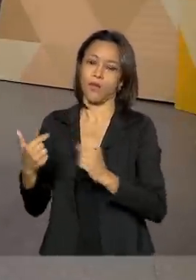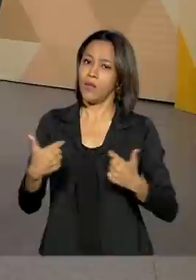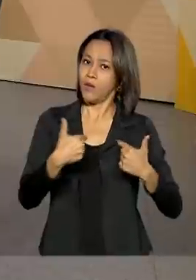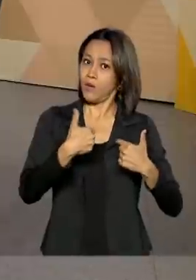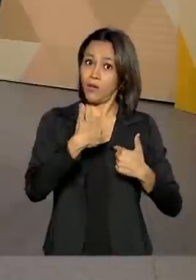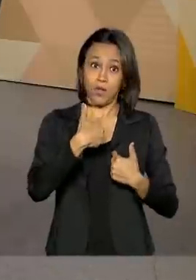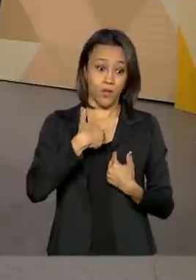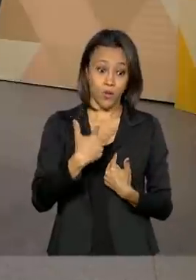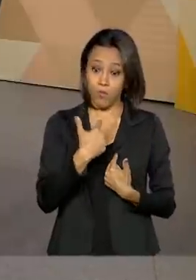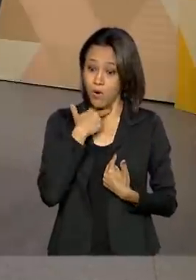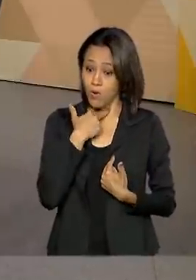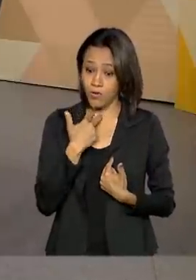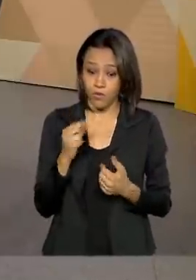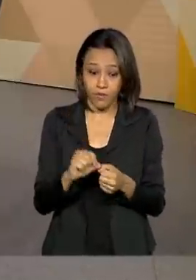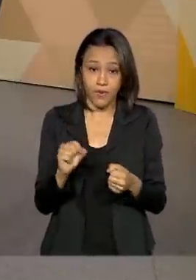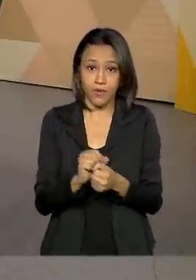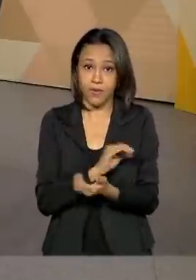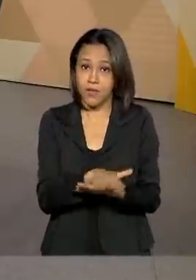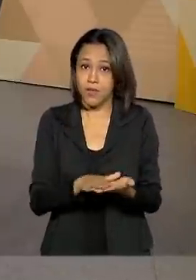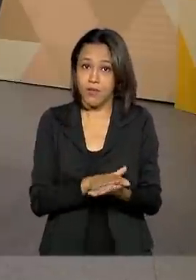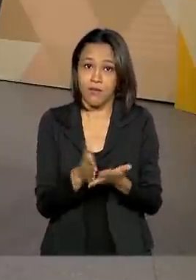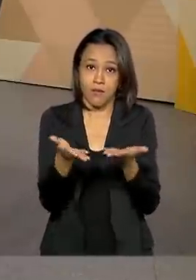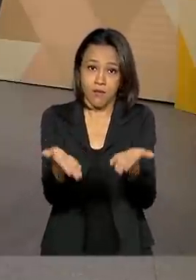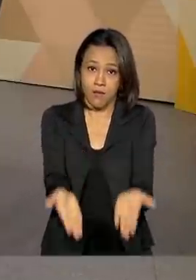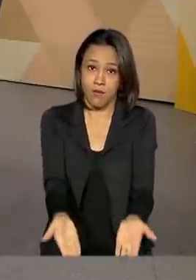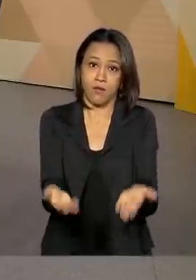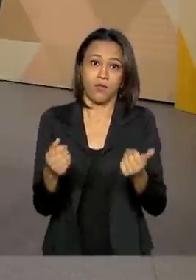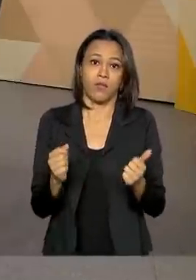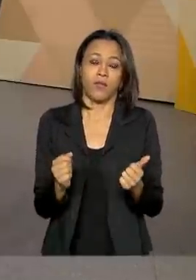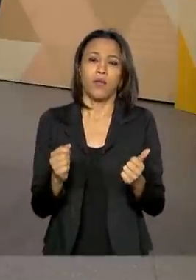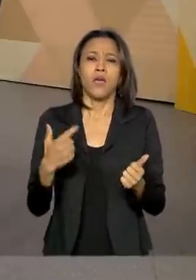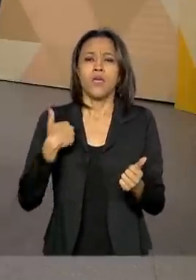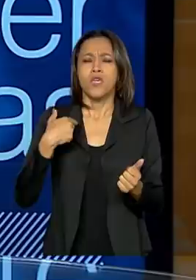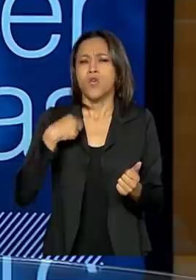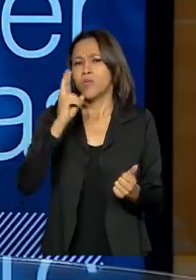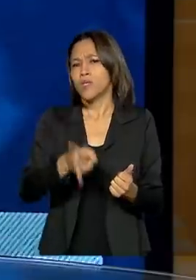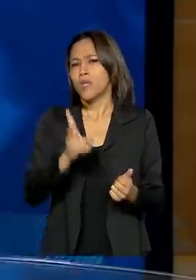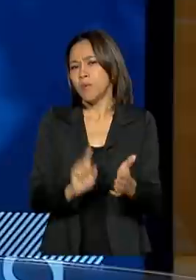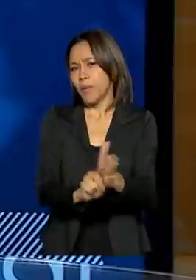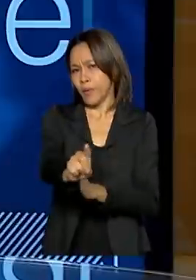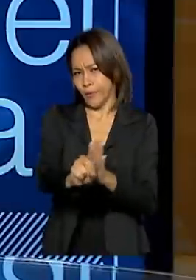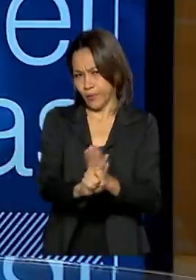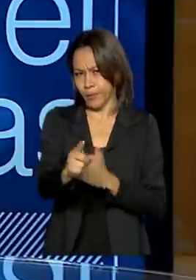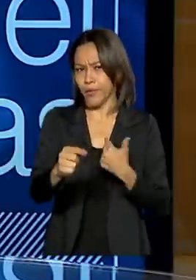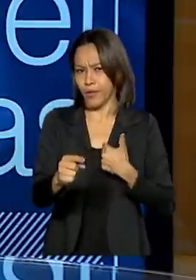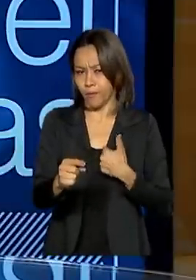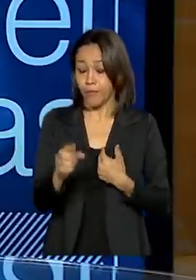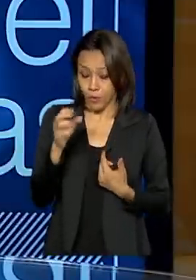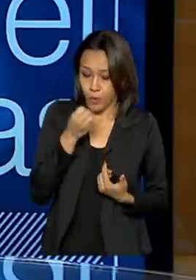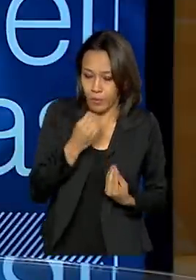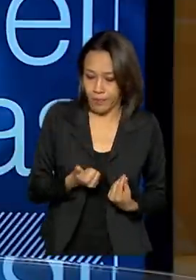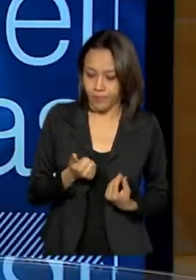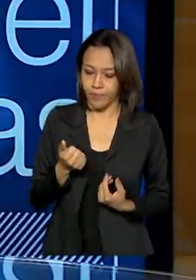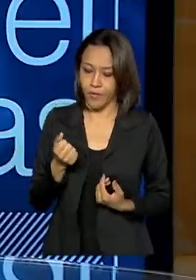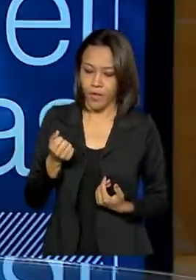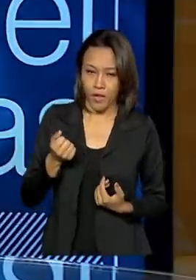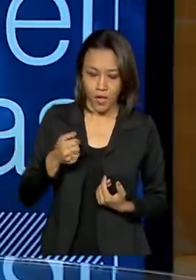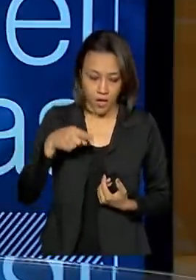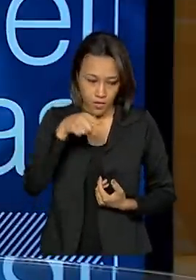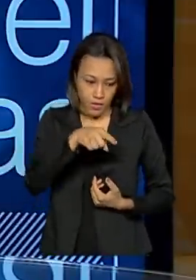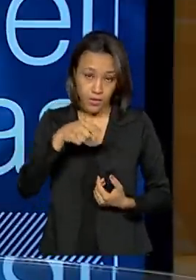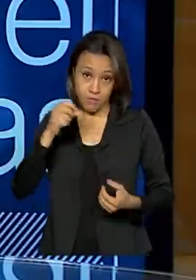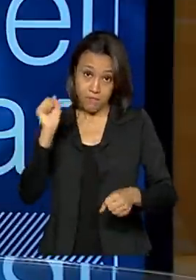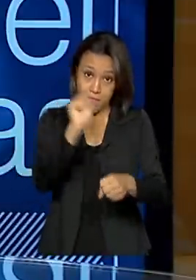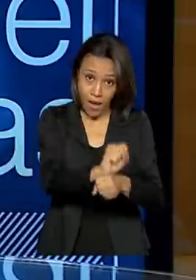potencialidade de algo que sequer existe. A pergunta que eu sempre faço é o seguinte. Se você embarga a